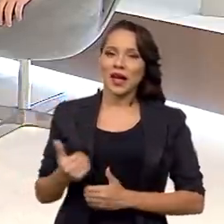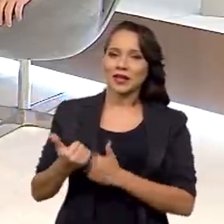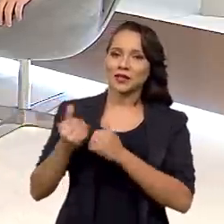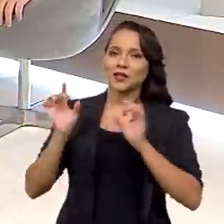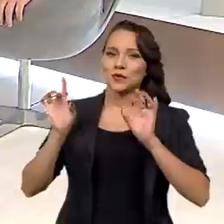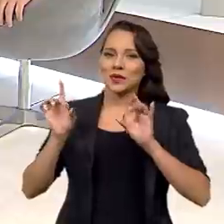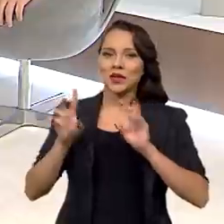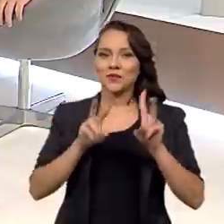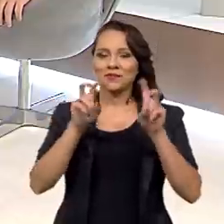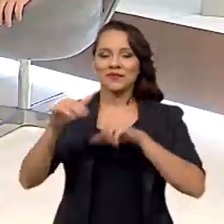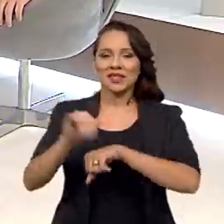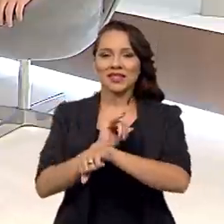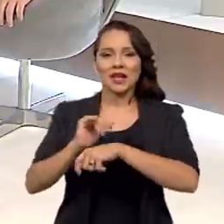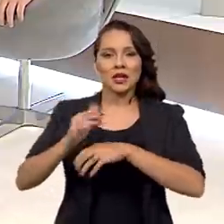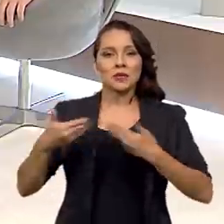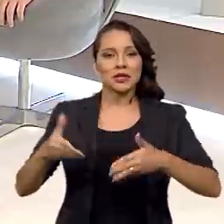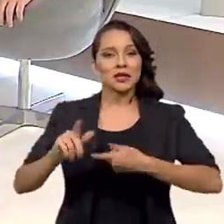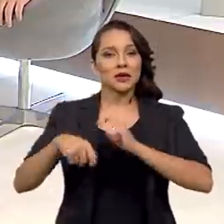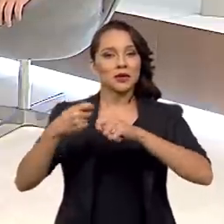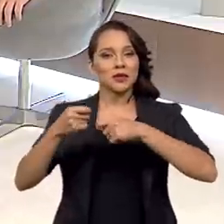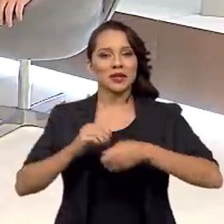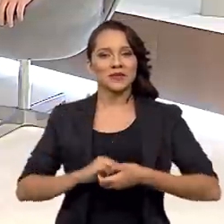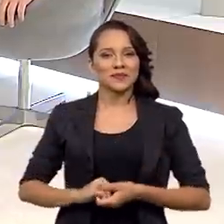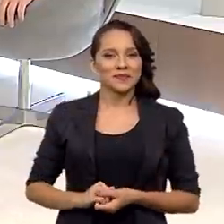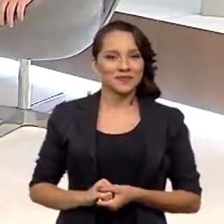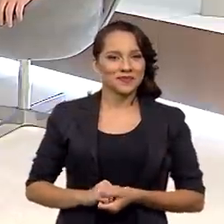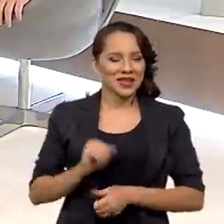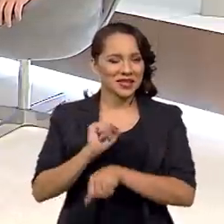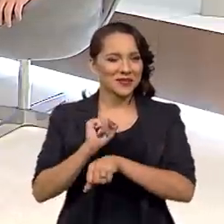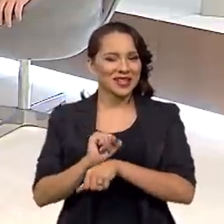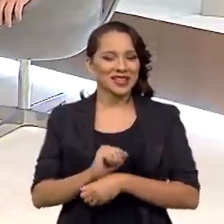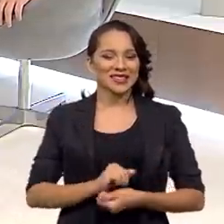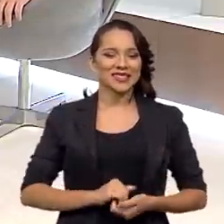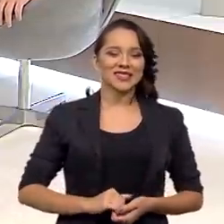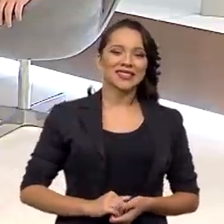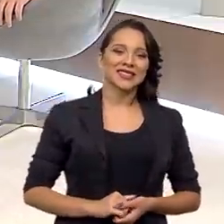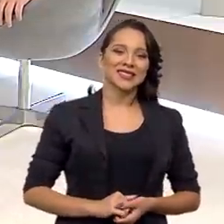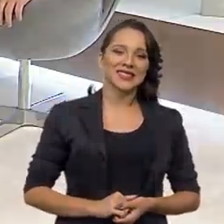especial de assuntos estratégicos do Ministério da Economia. Não saia daí.